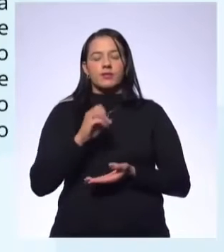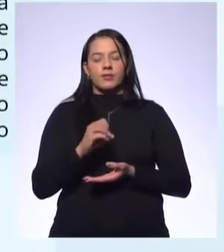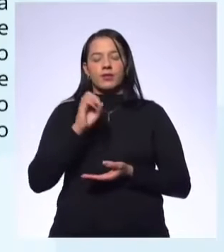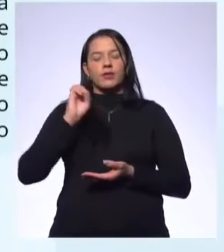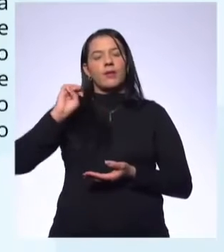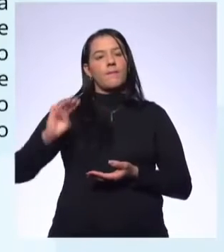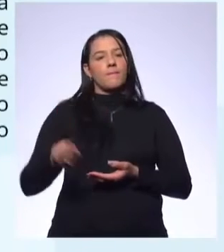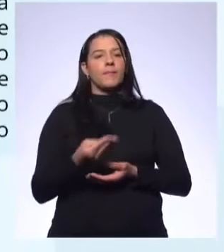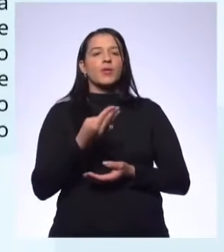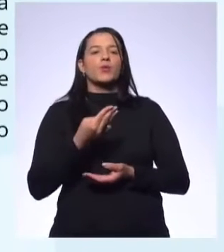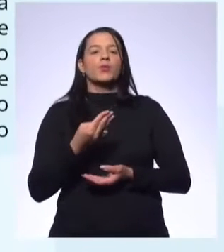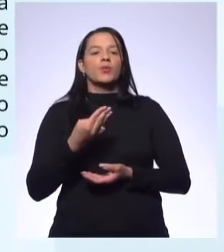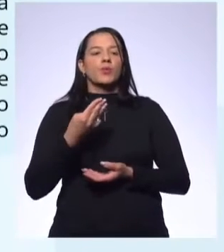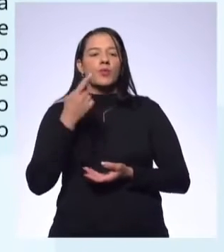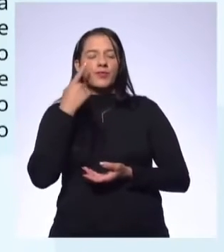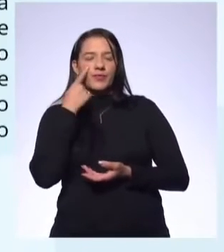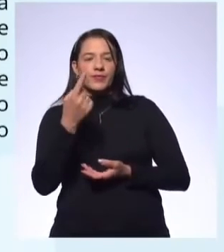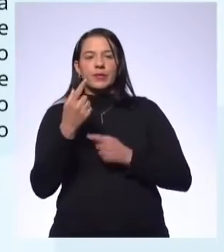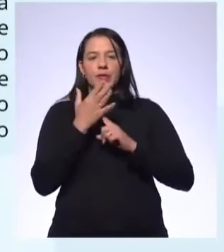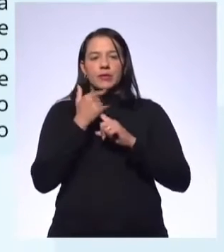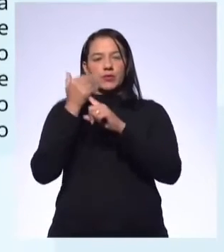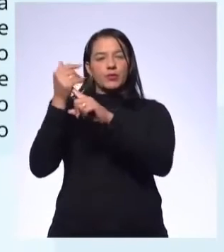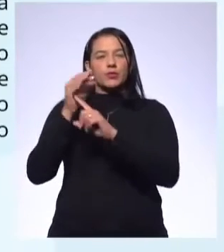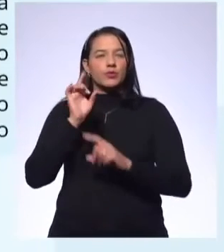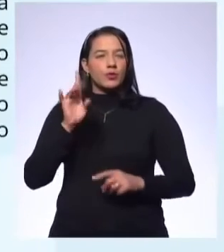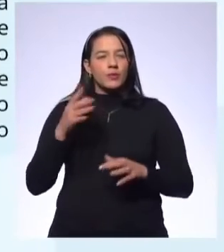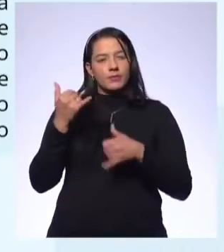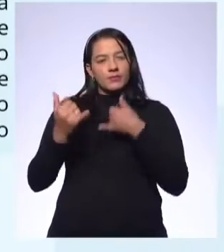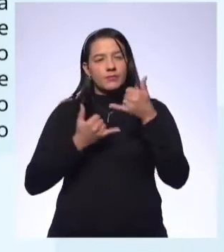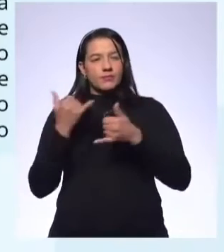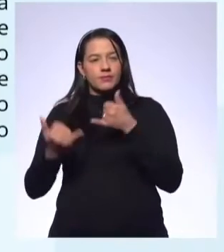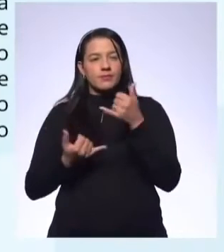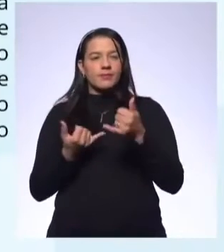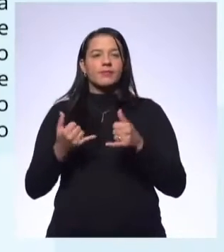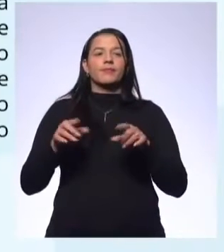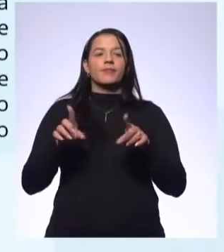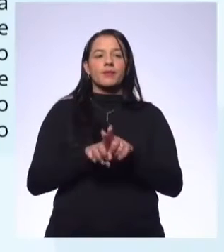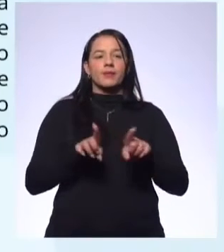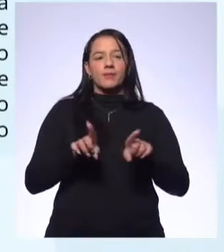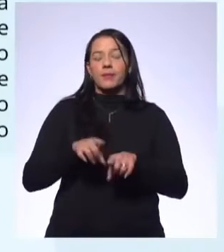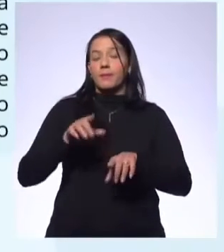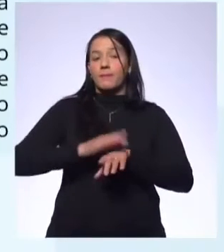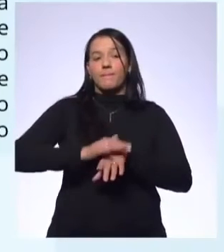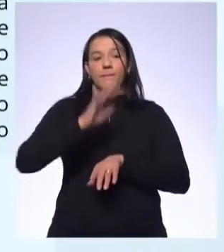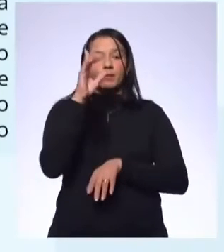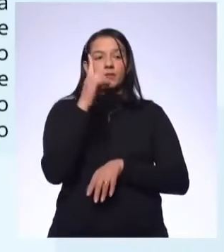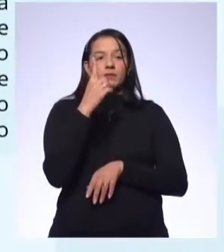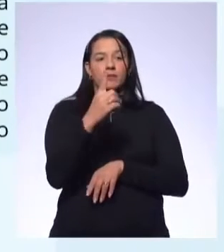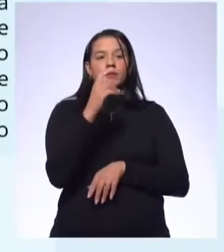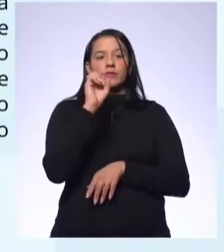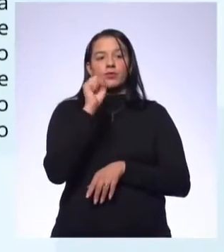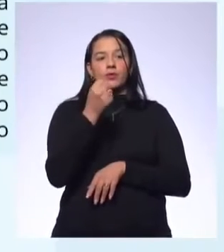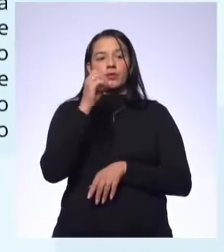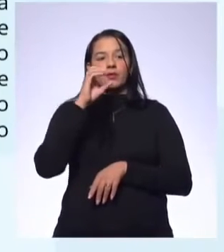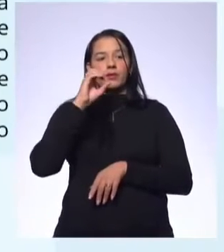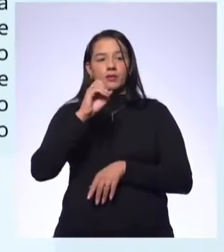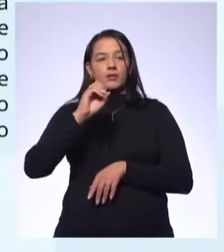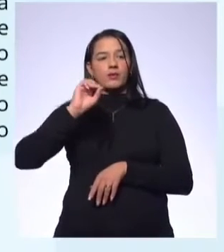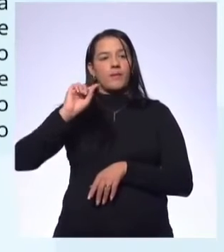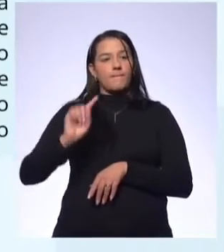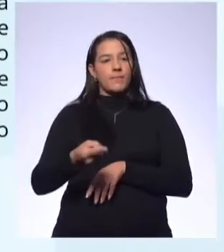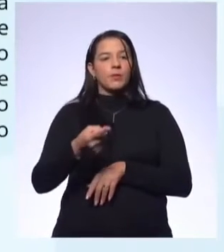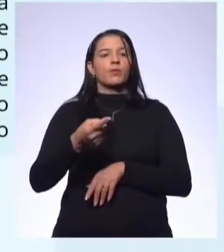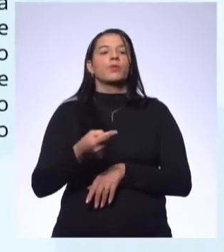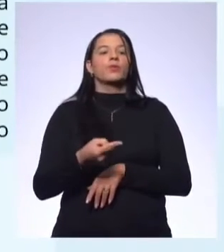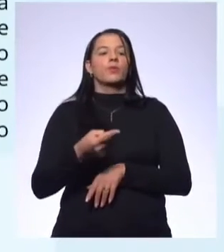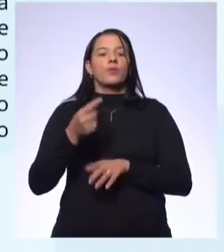de diversão. Há ainda 180 mil escolas fechadas, segundo dados do Ministério de Educação